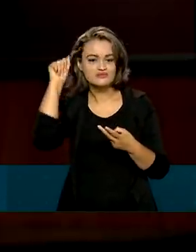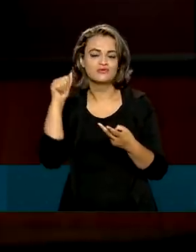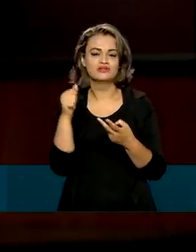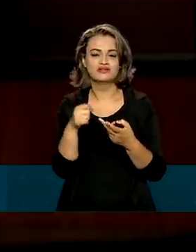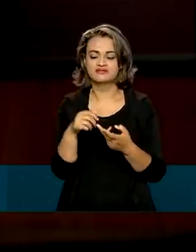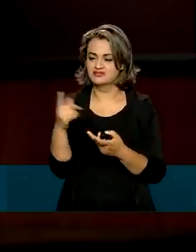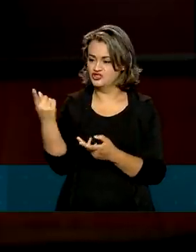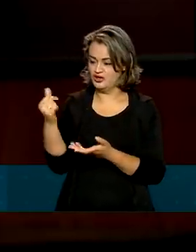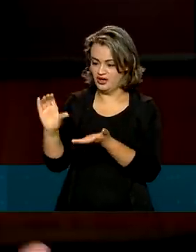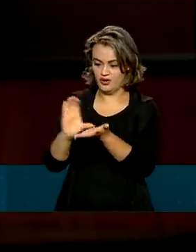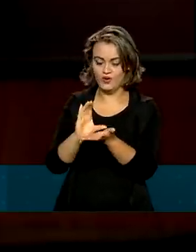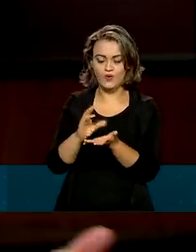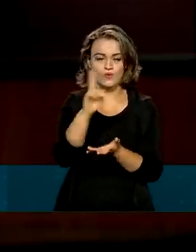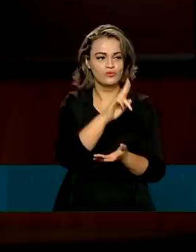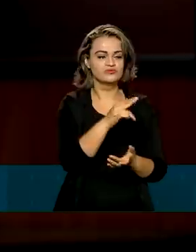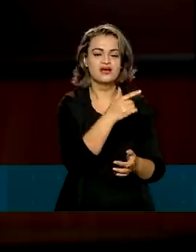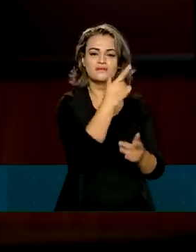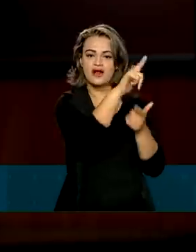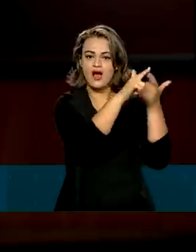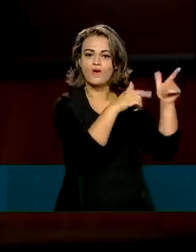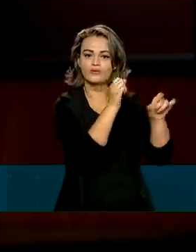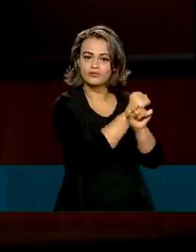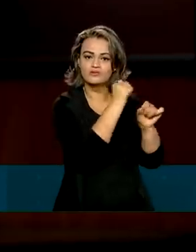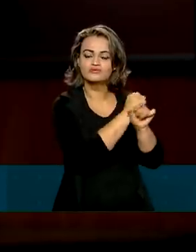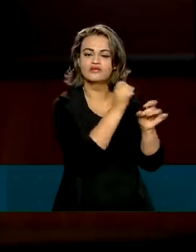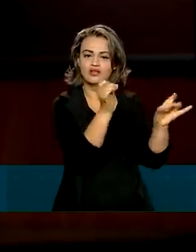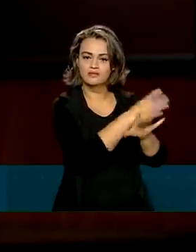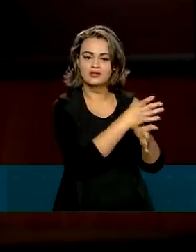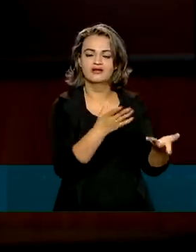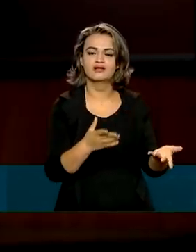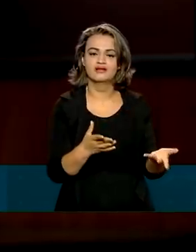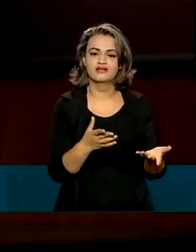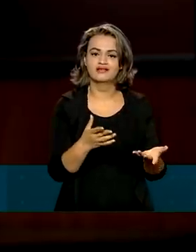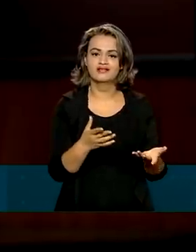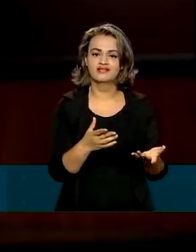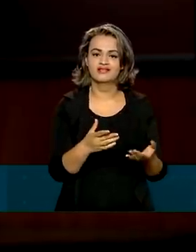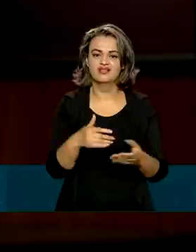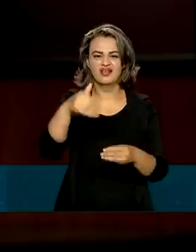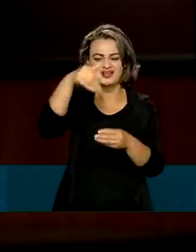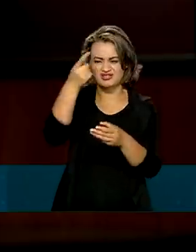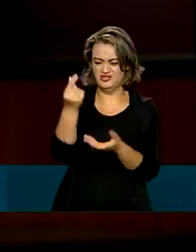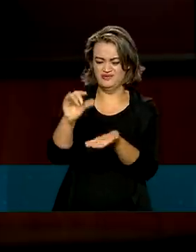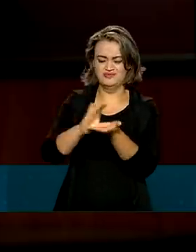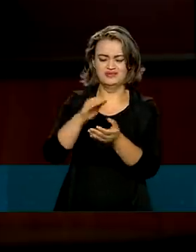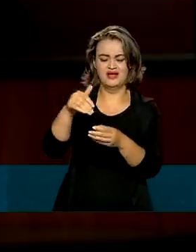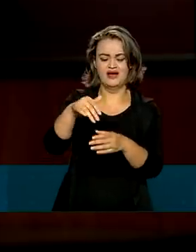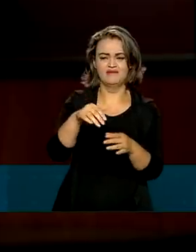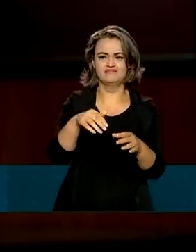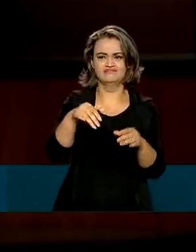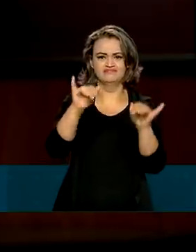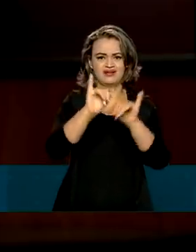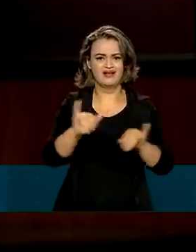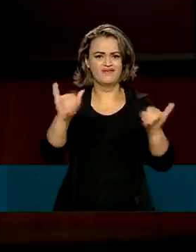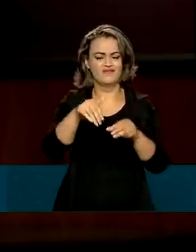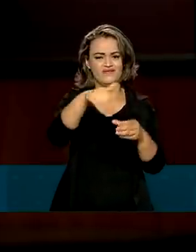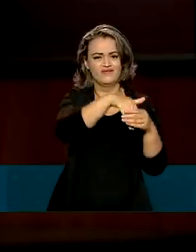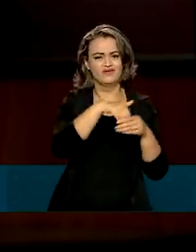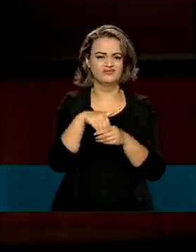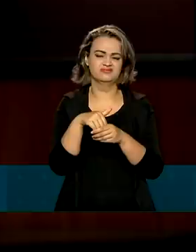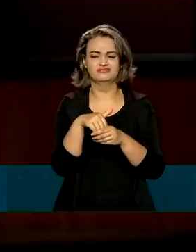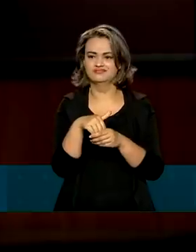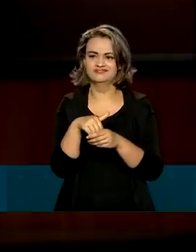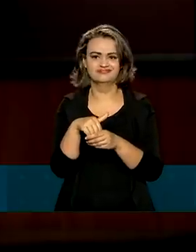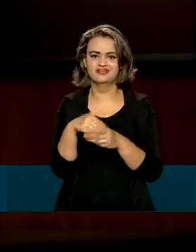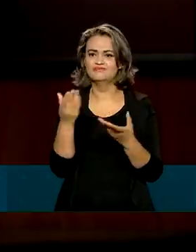poderiam, né? É até sugerir isso aí. Nós poderíamos recapiar uma parte considerável da